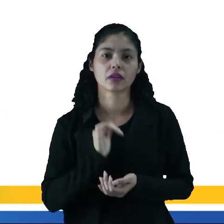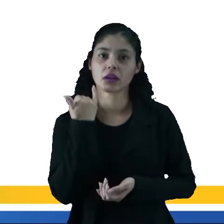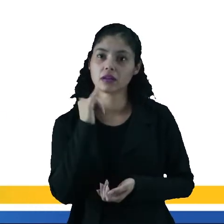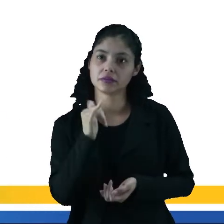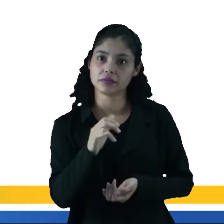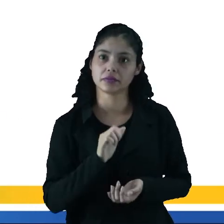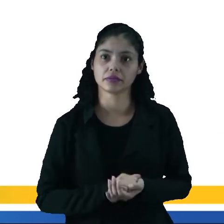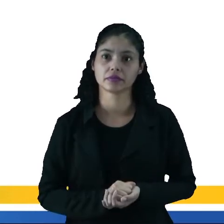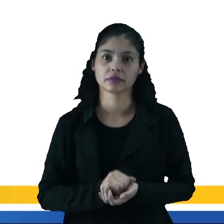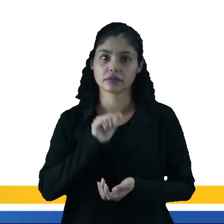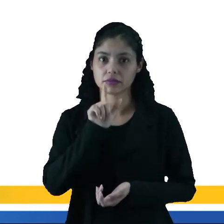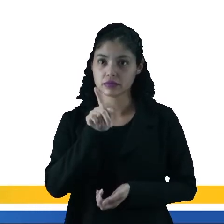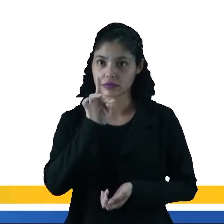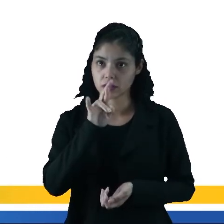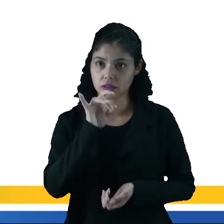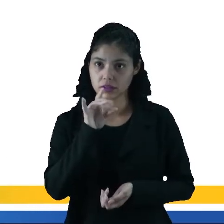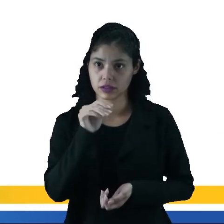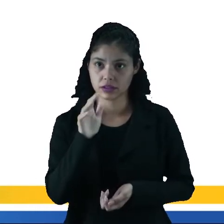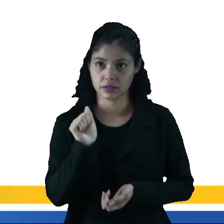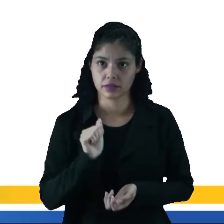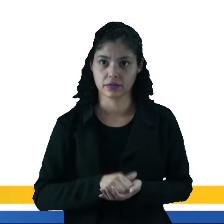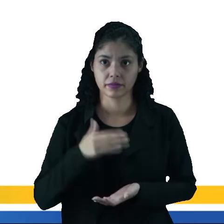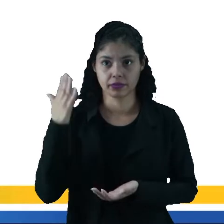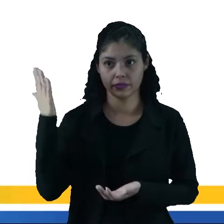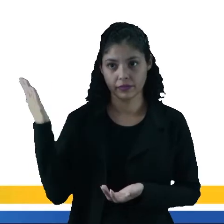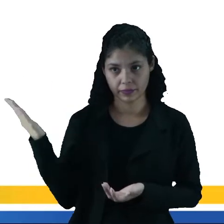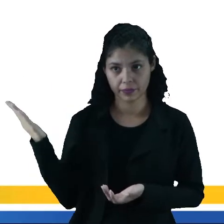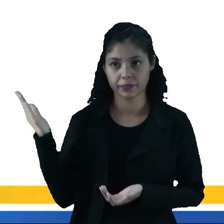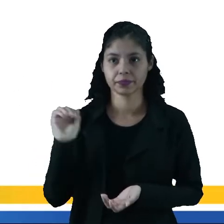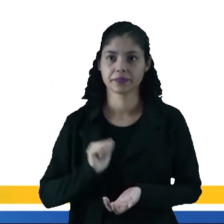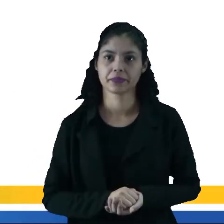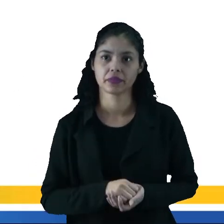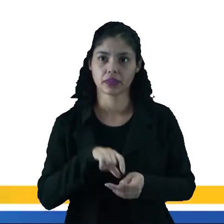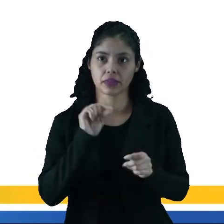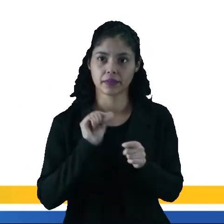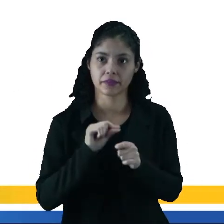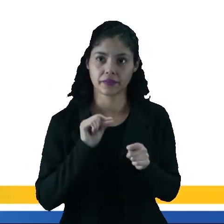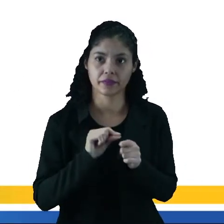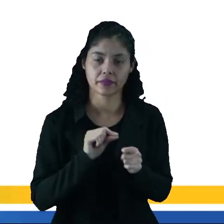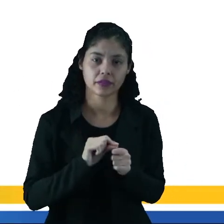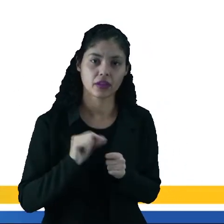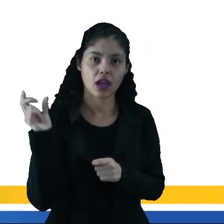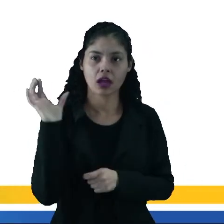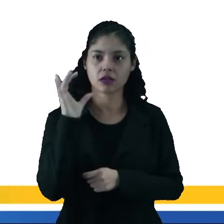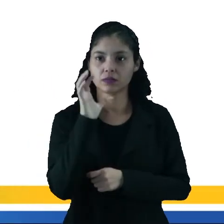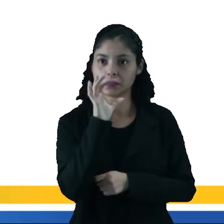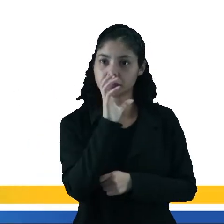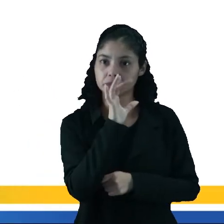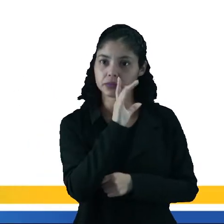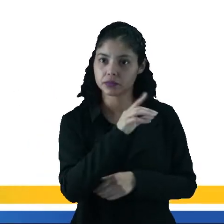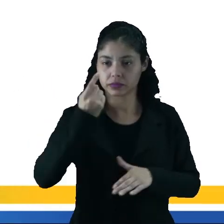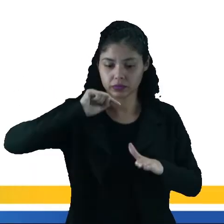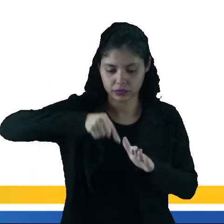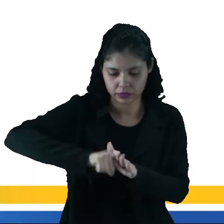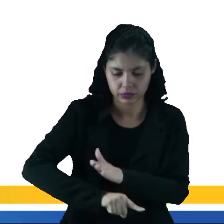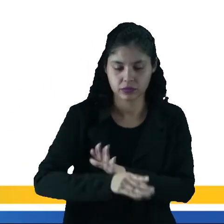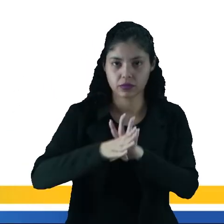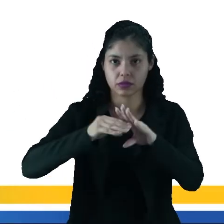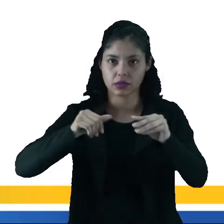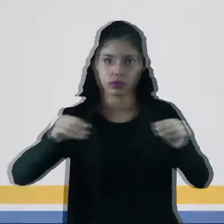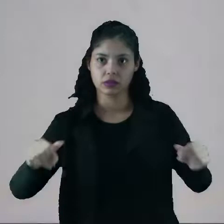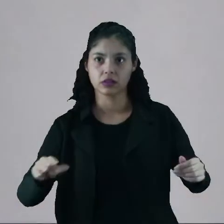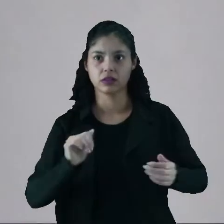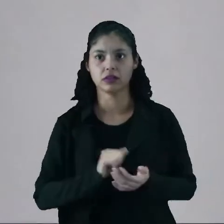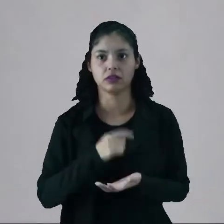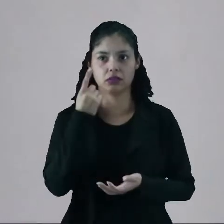energia geotérmica. Olha só, esse tipo de energia é feito a partir do calor existente no interior da terra.